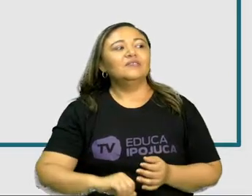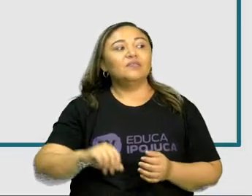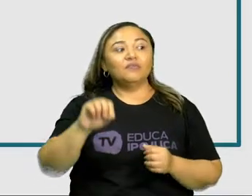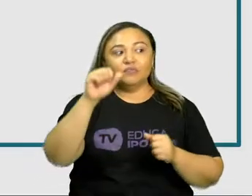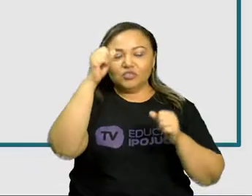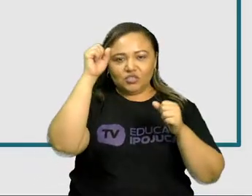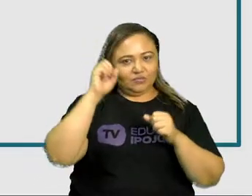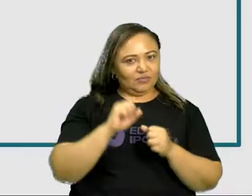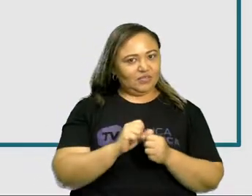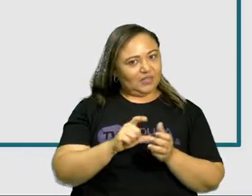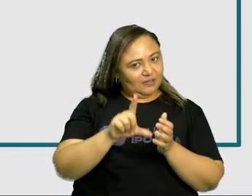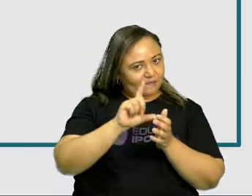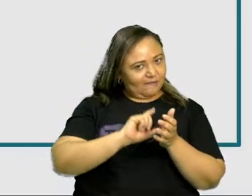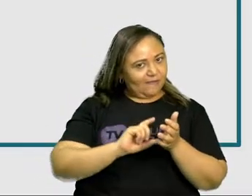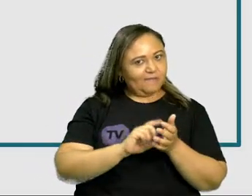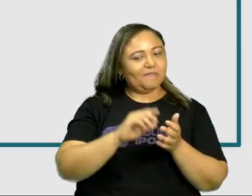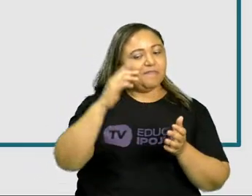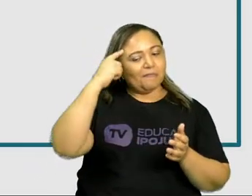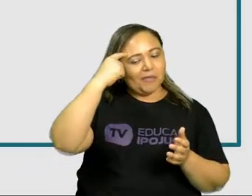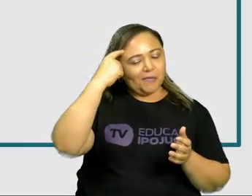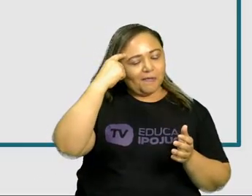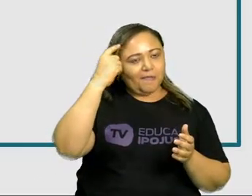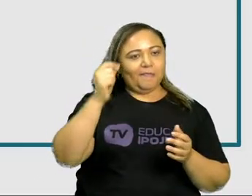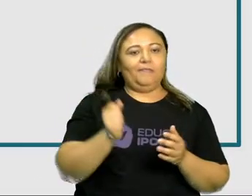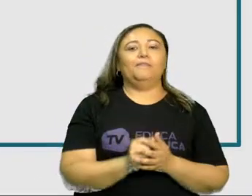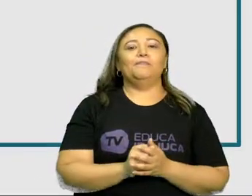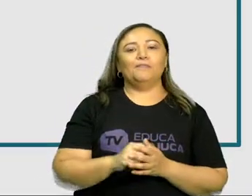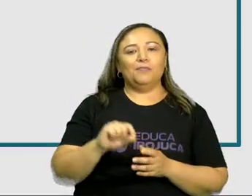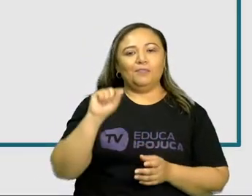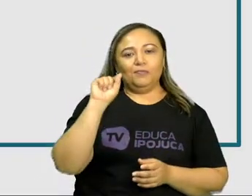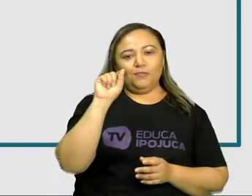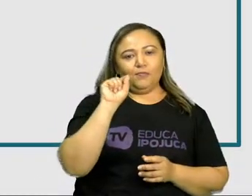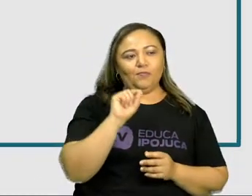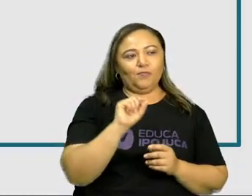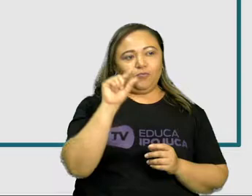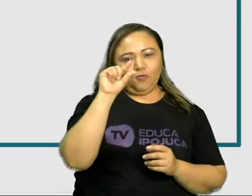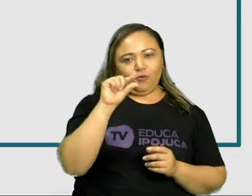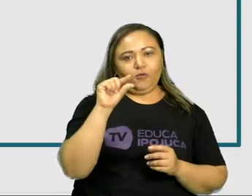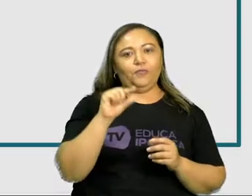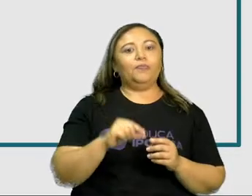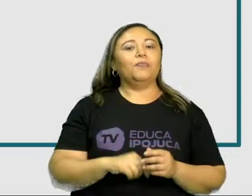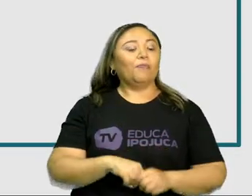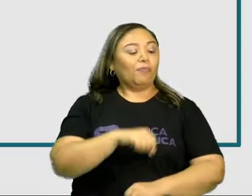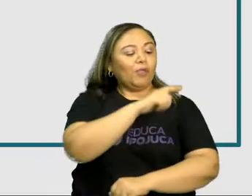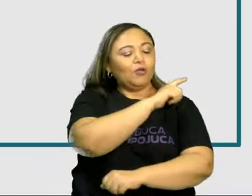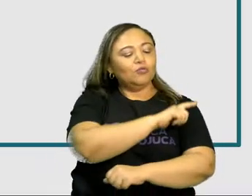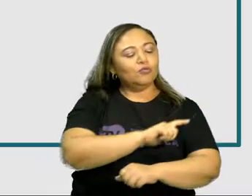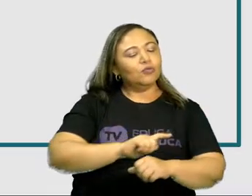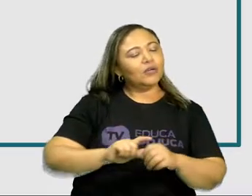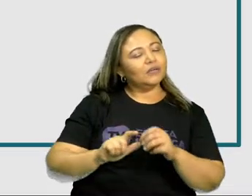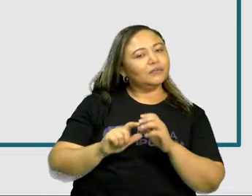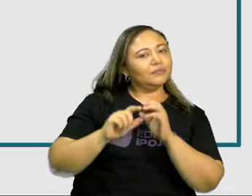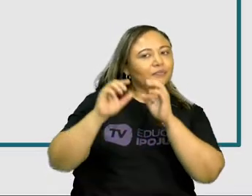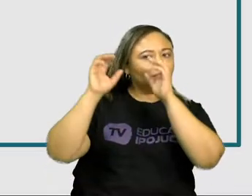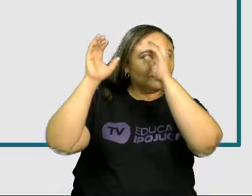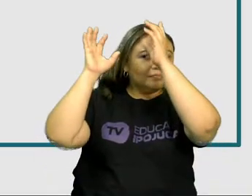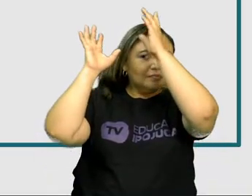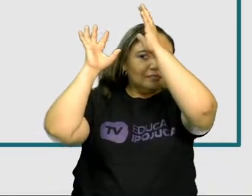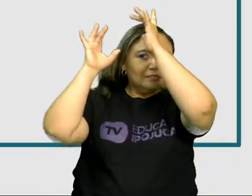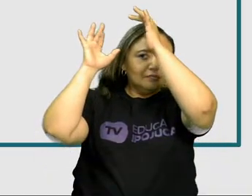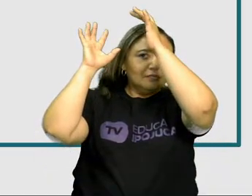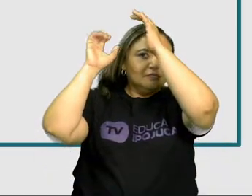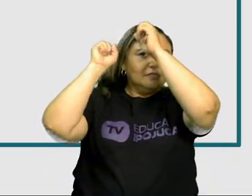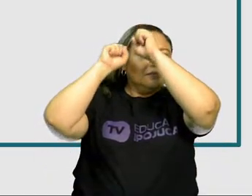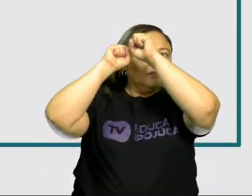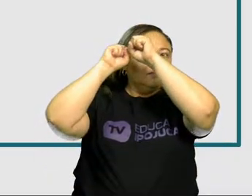vamos refletir um pouquinho nessa frase de Mayara Benat. A educação abre portas da mente que jamais